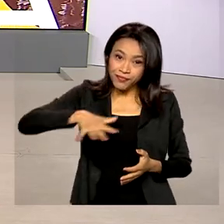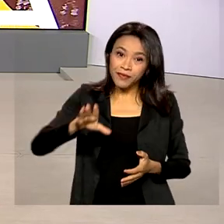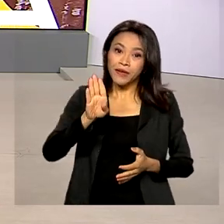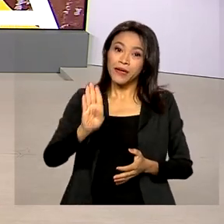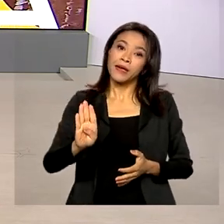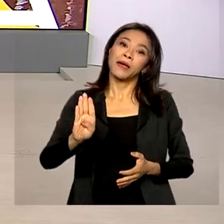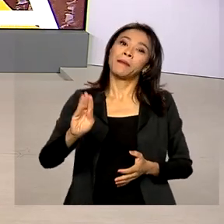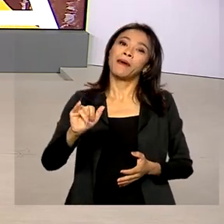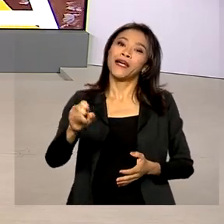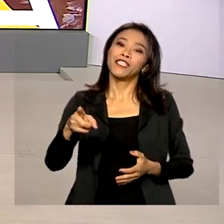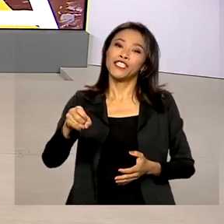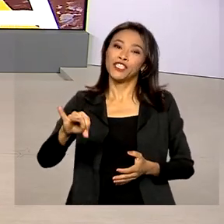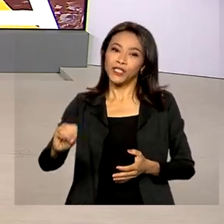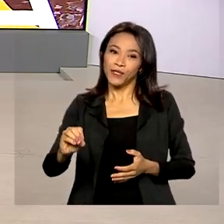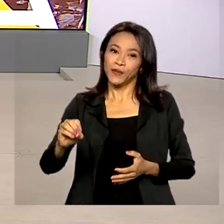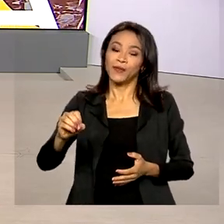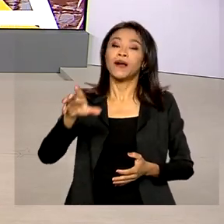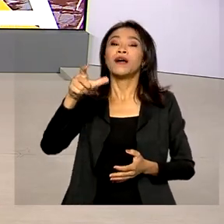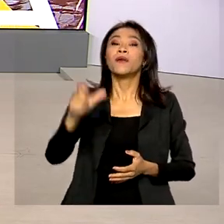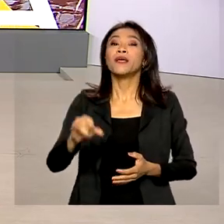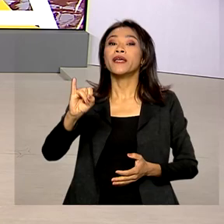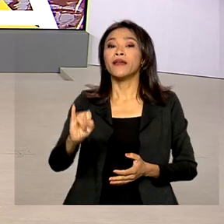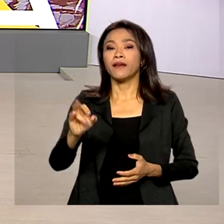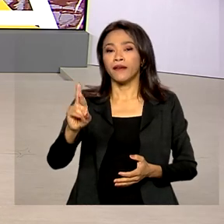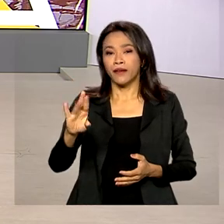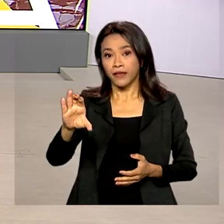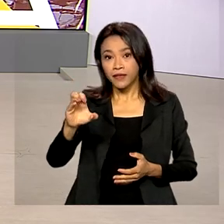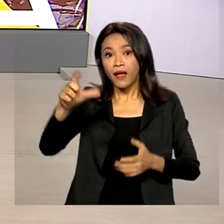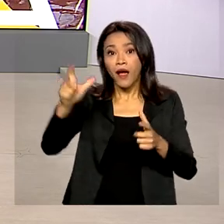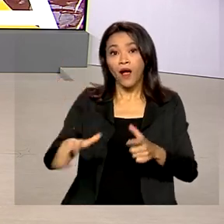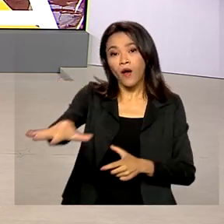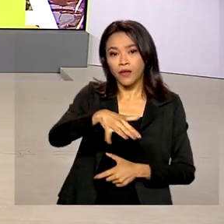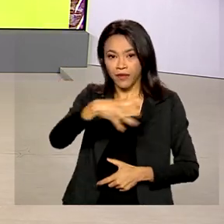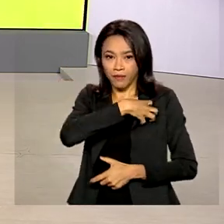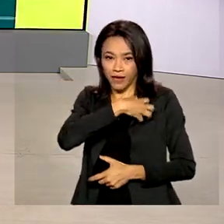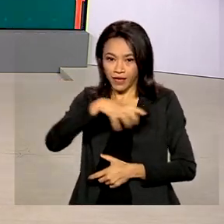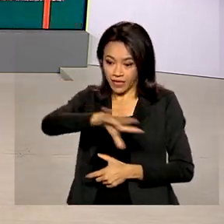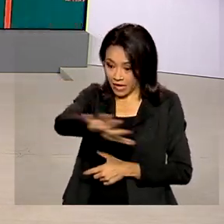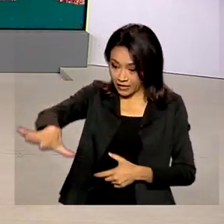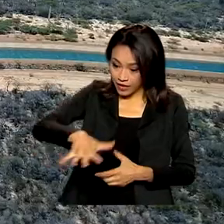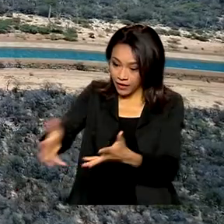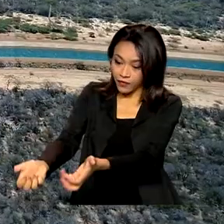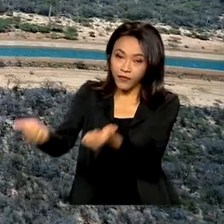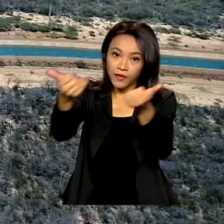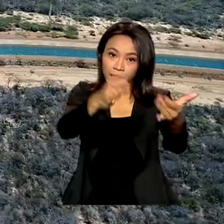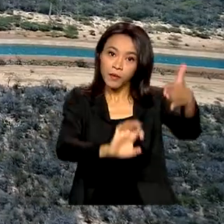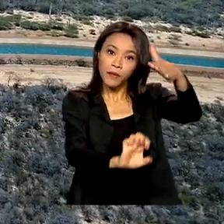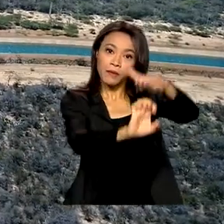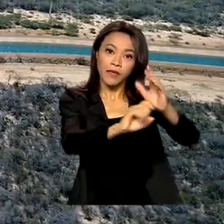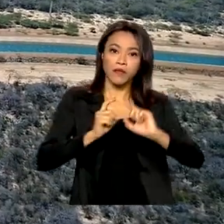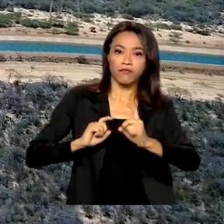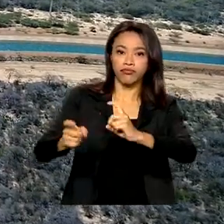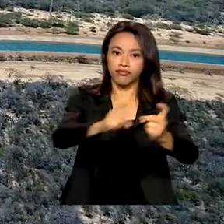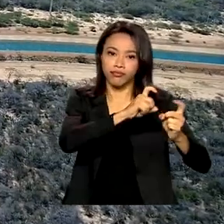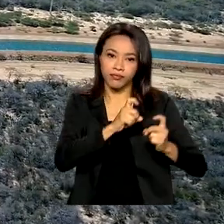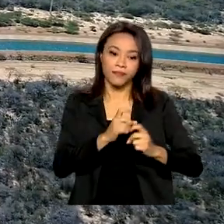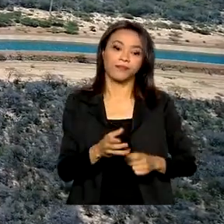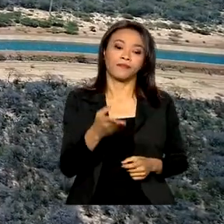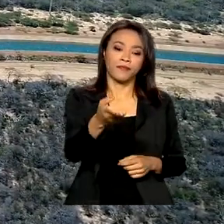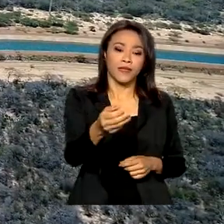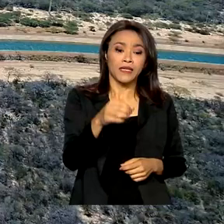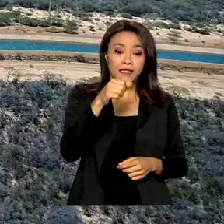Bahia, onde parte de um projeto de irrigação foi concedido à iniciativa privada. Com 105 mil